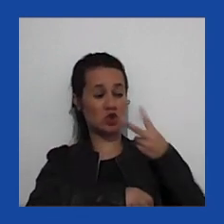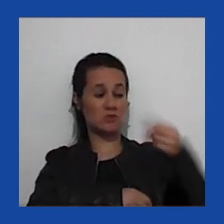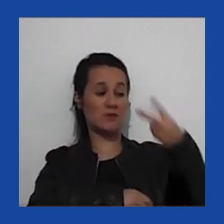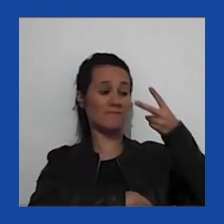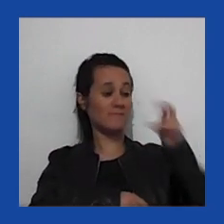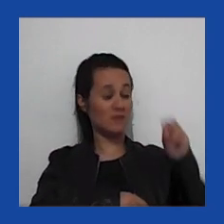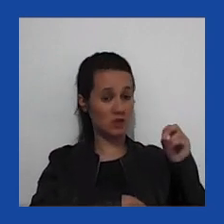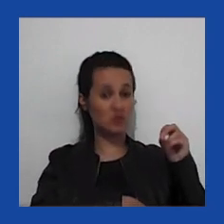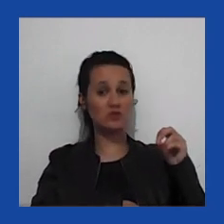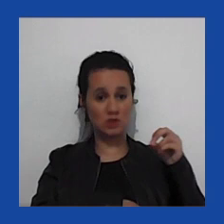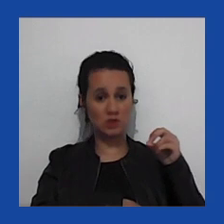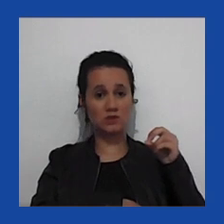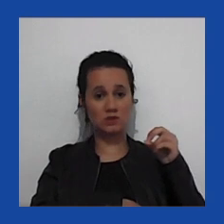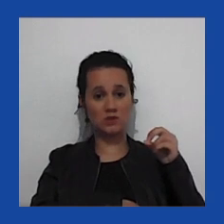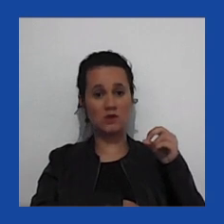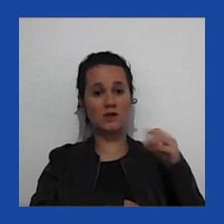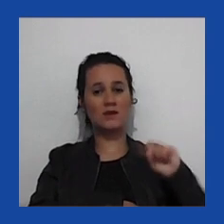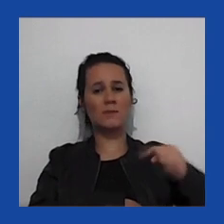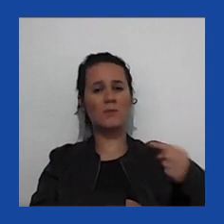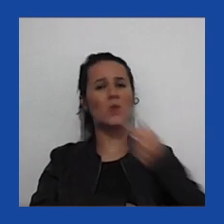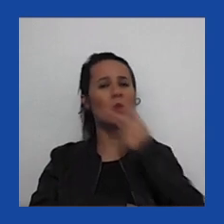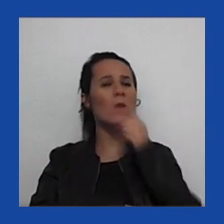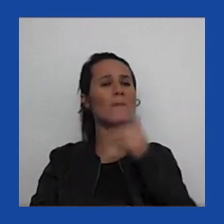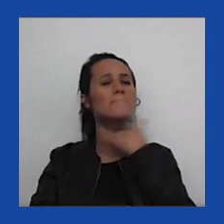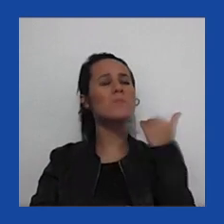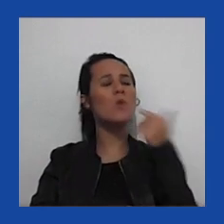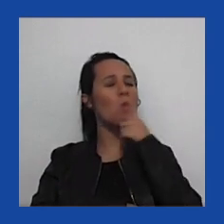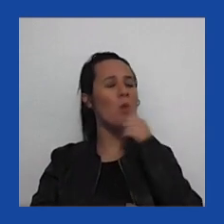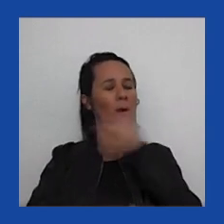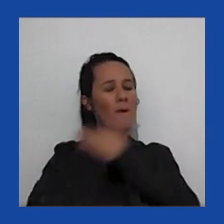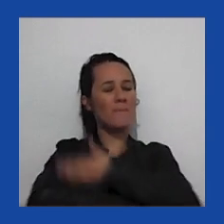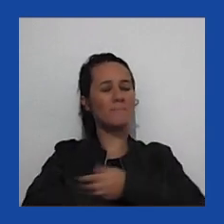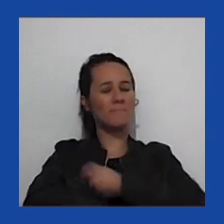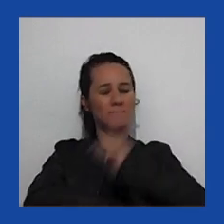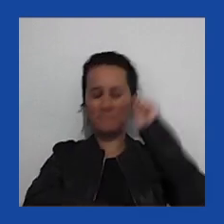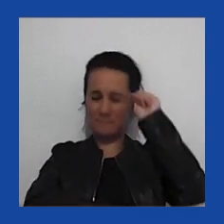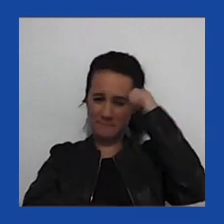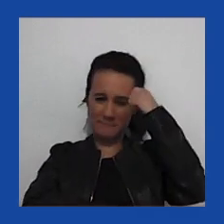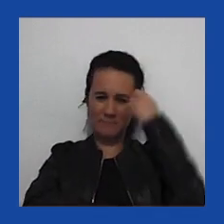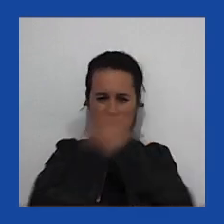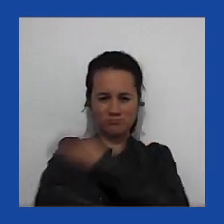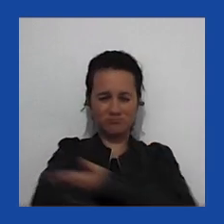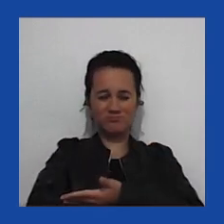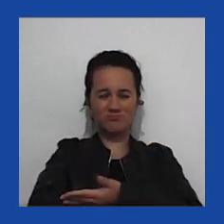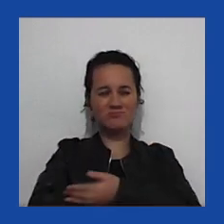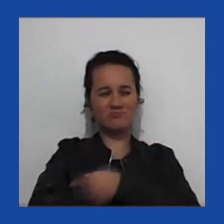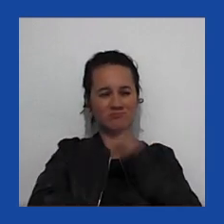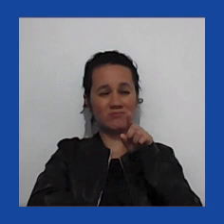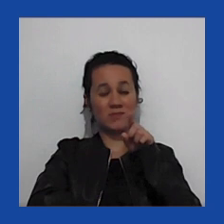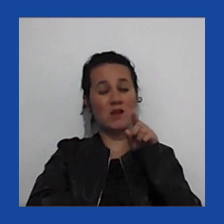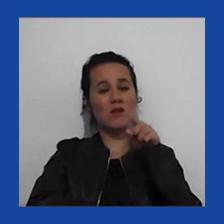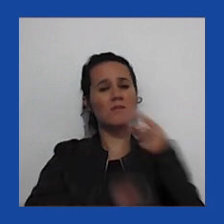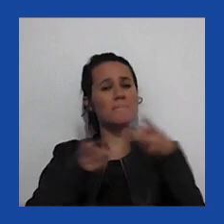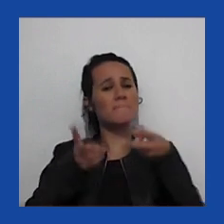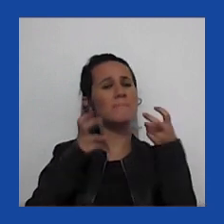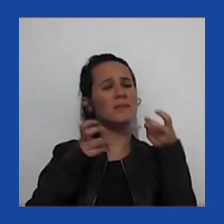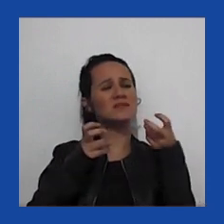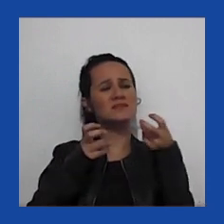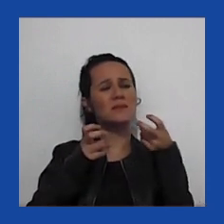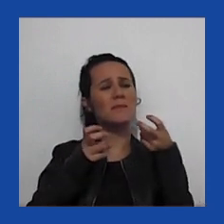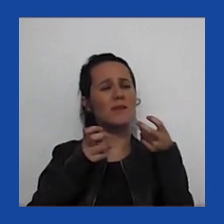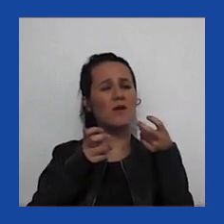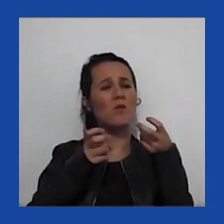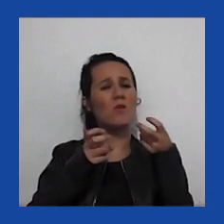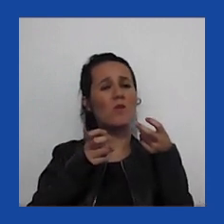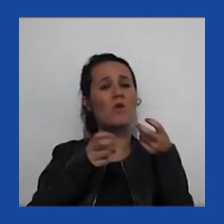depois da morte do George Floyd, se podemos passar para o próximo slide, a resposta do Trump basicamente